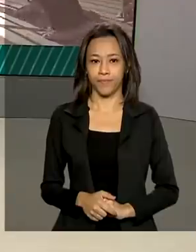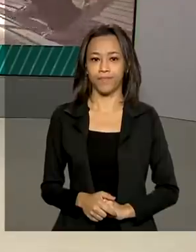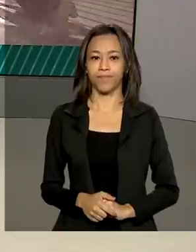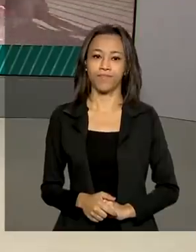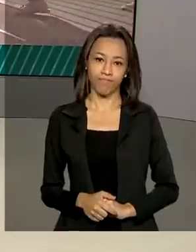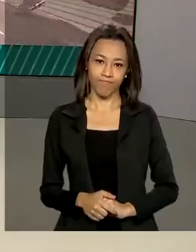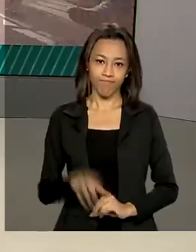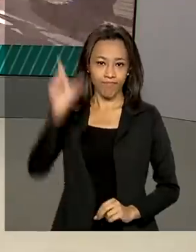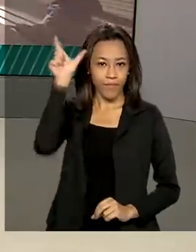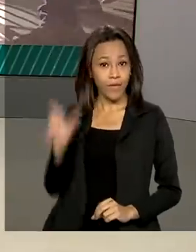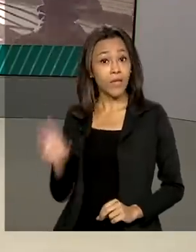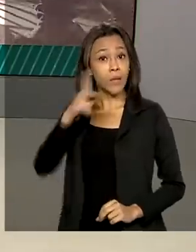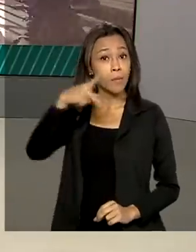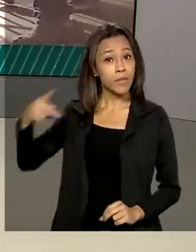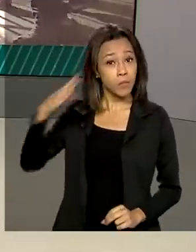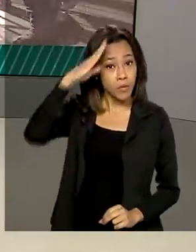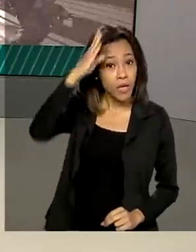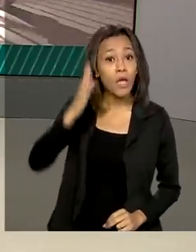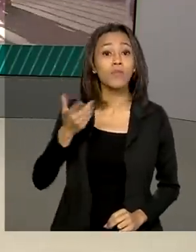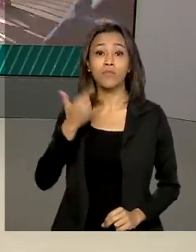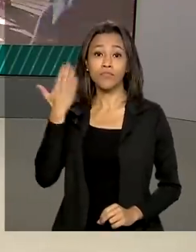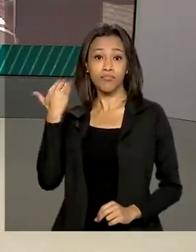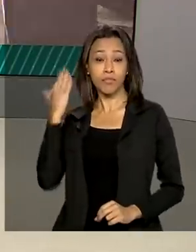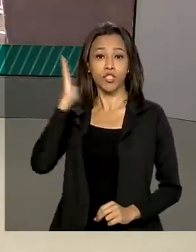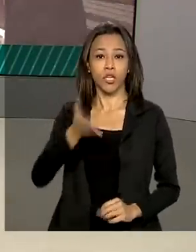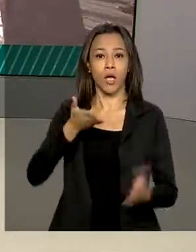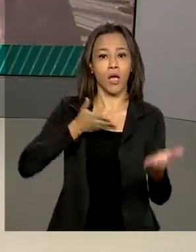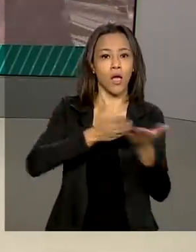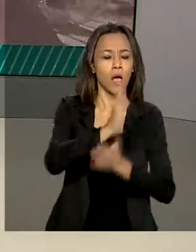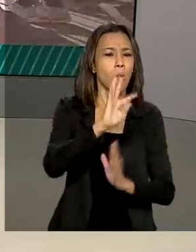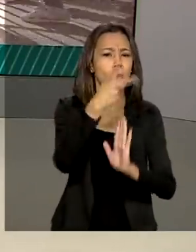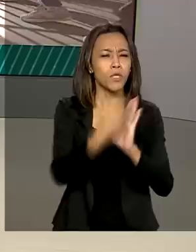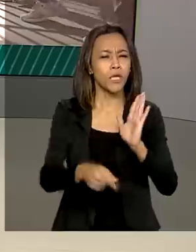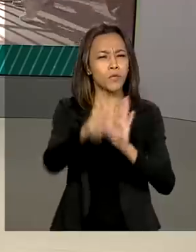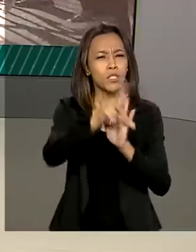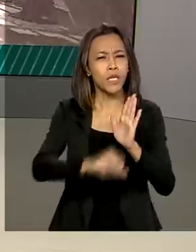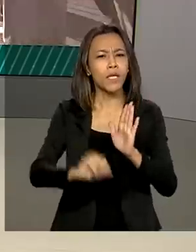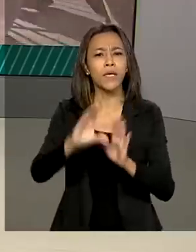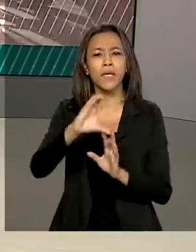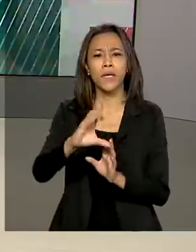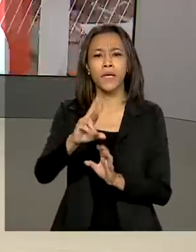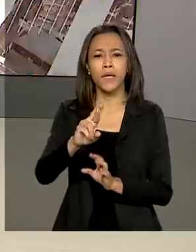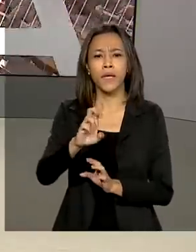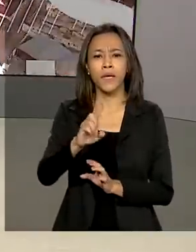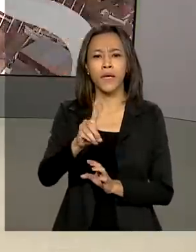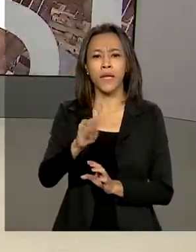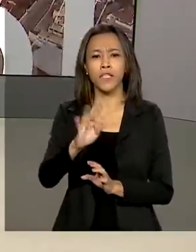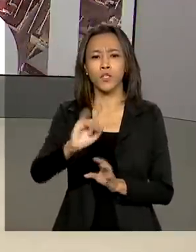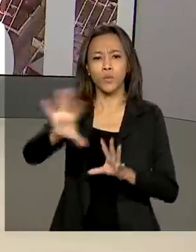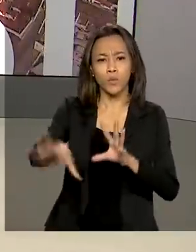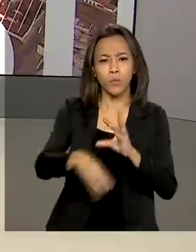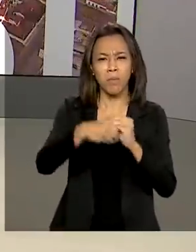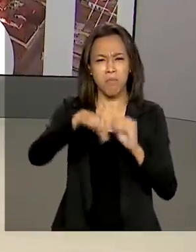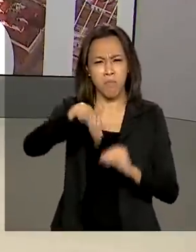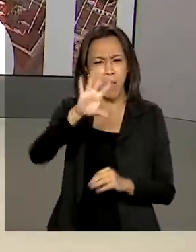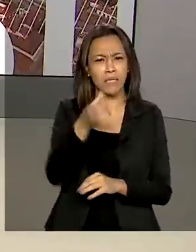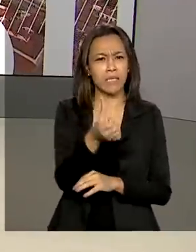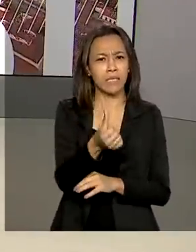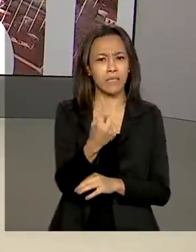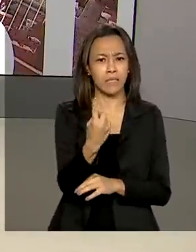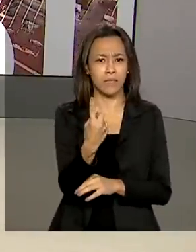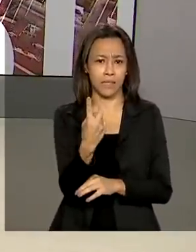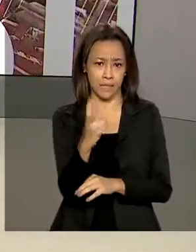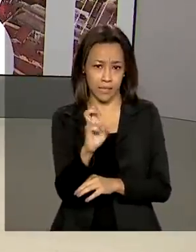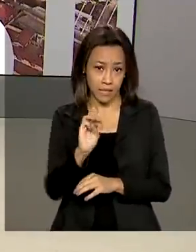E o presidente Jair Bolsonaro sancionou o projeto de lei que destina crédito suplementar de mais de 615 milhões de reais